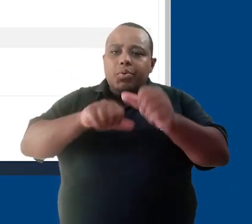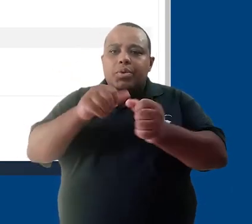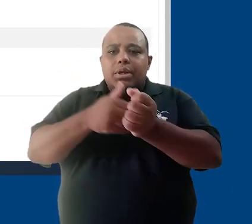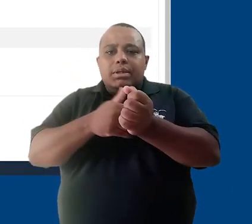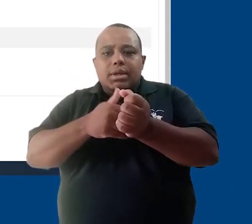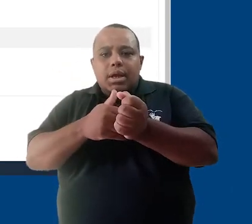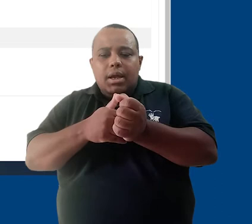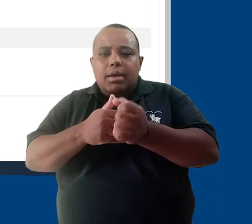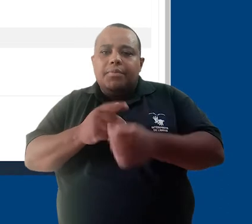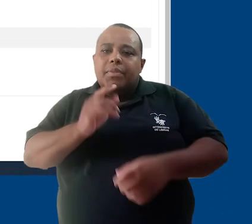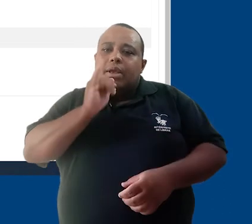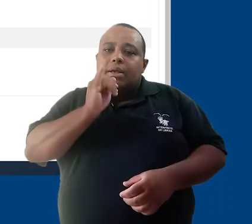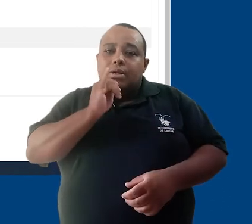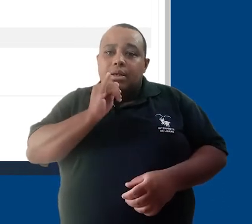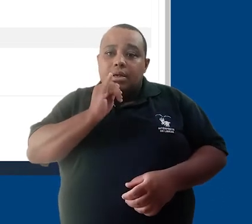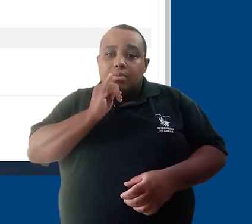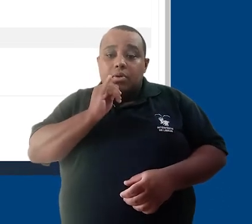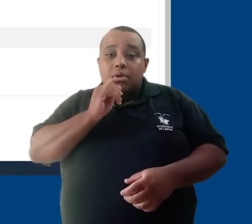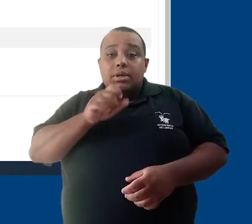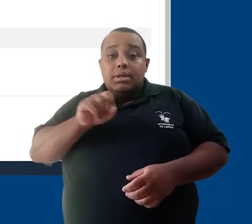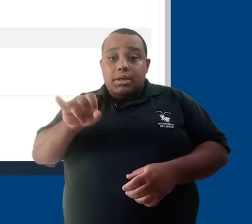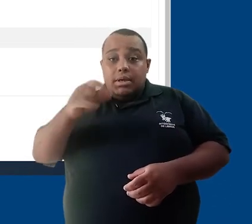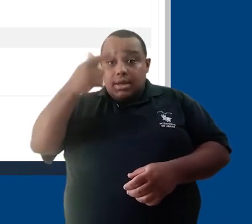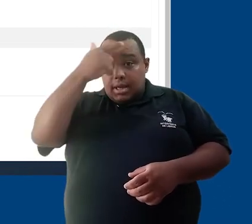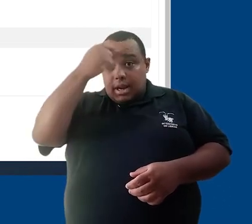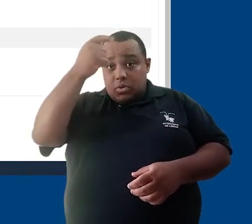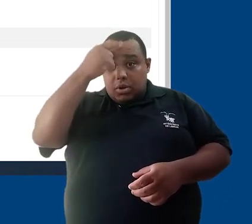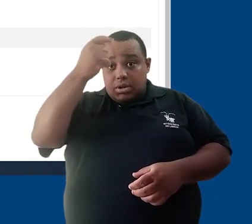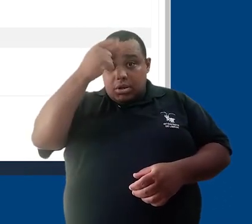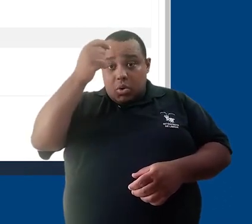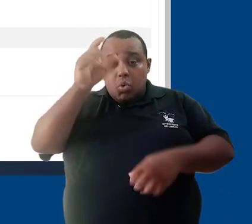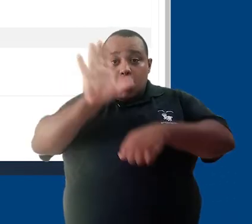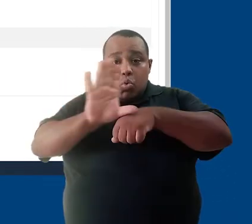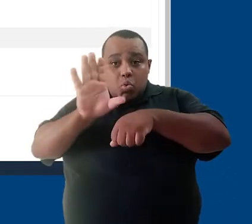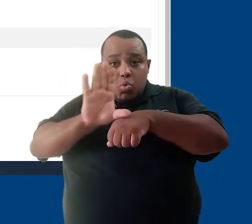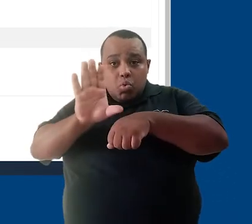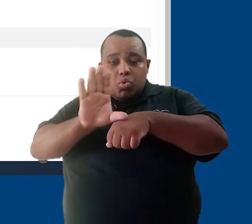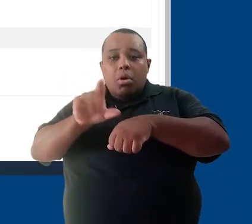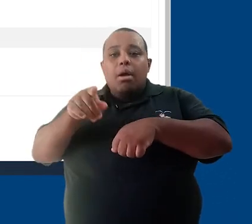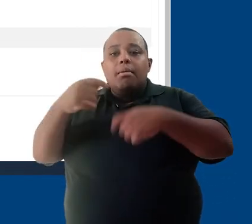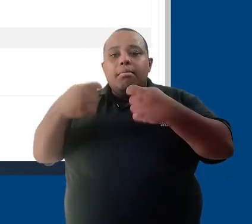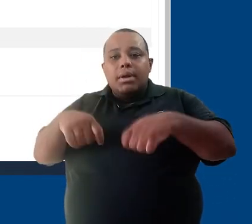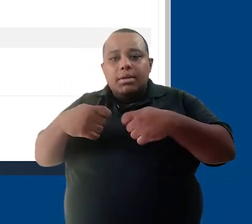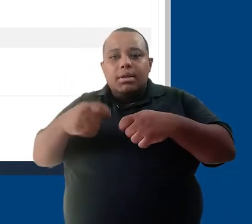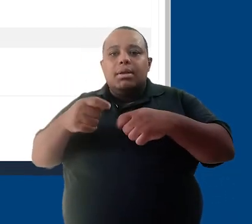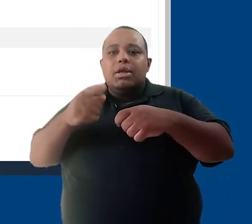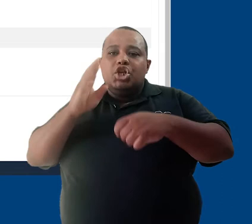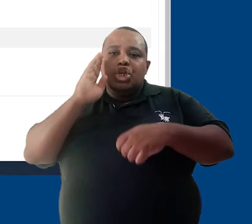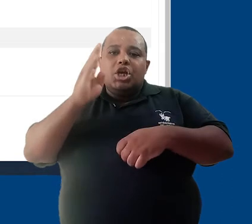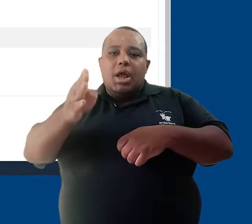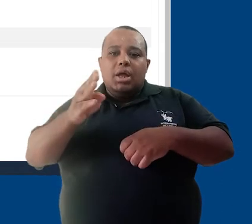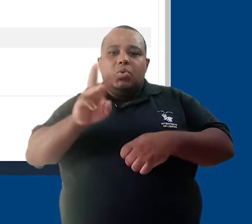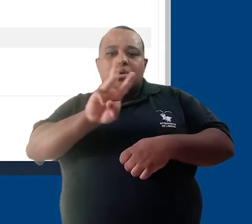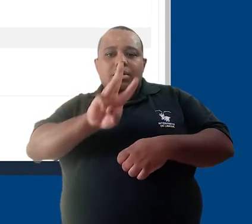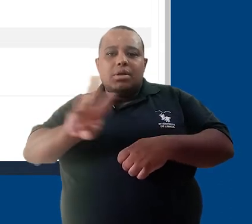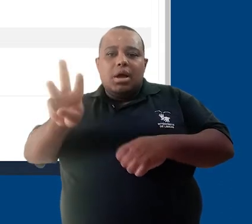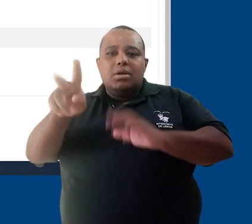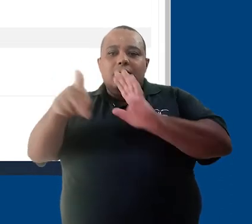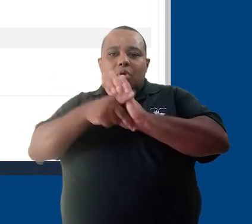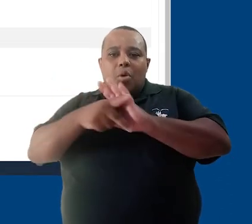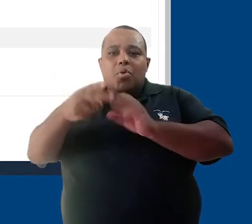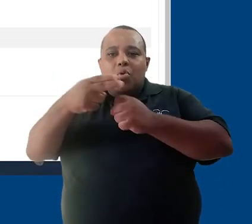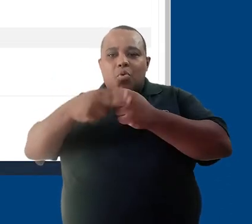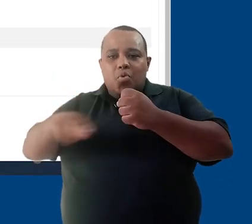senha. Só para lembrar, por exemplo, nesse caso, se for um curso de graduação, ele deve acessar o senhas